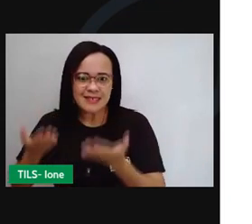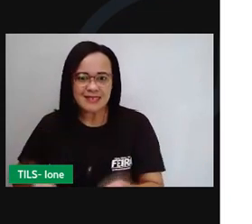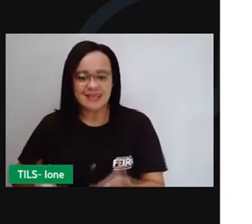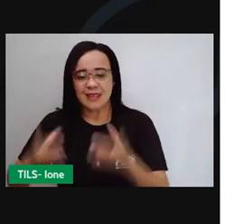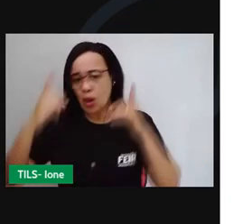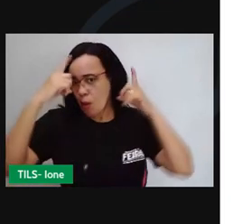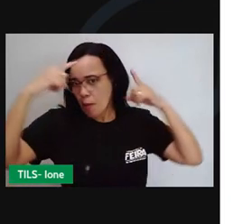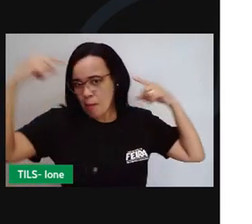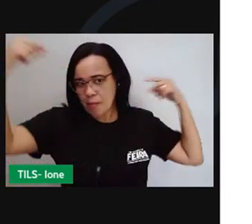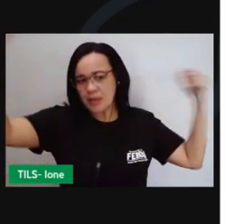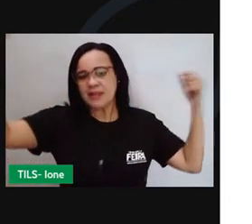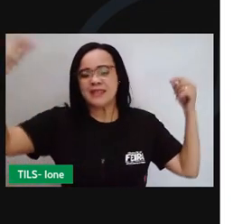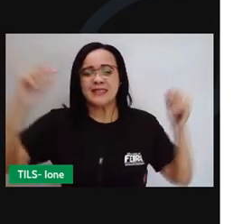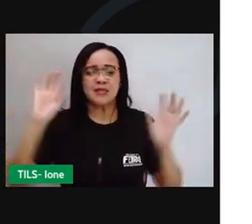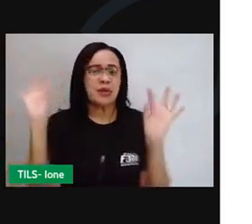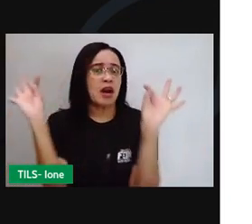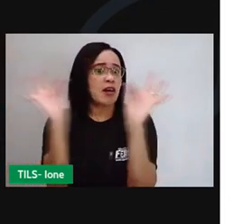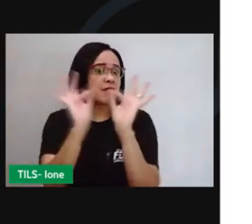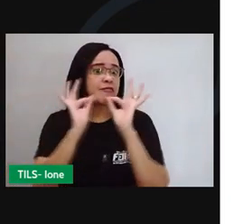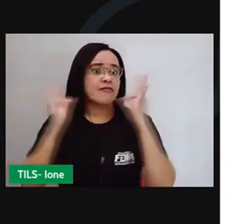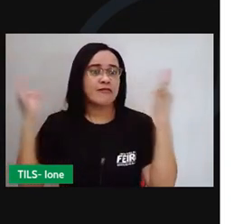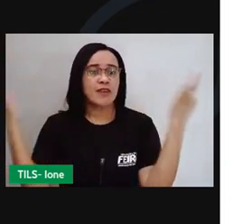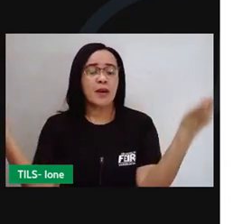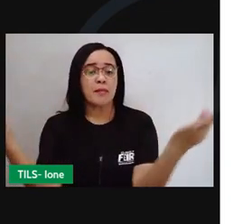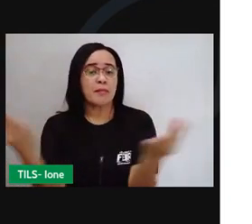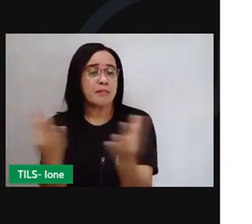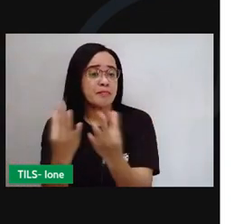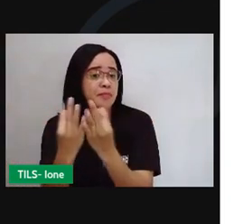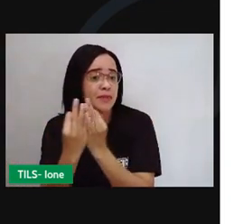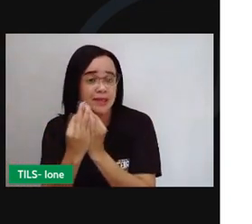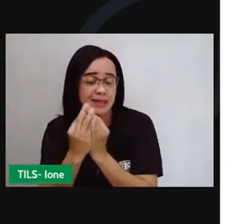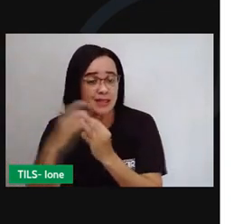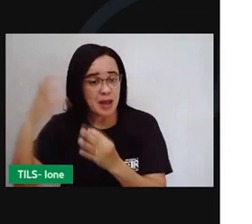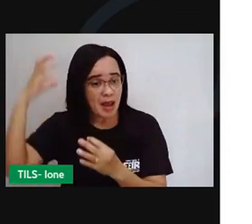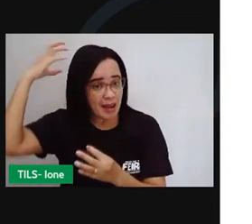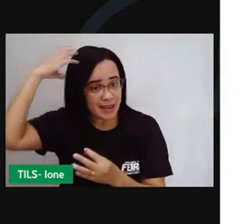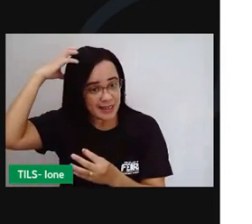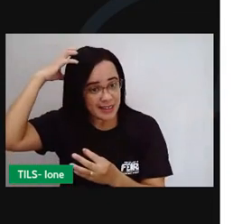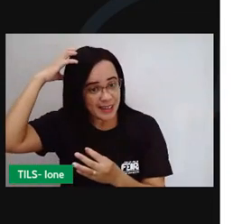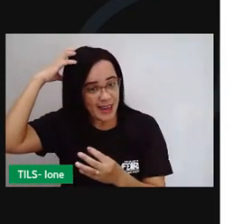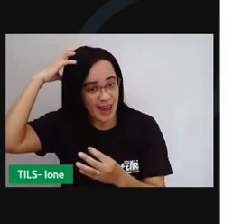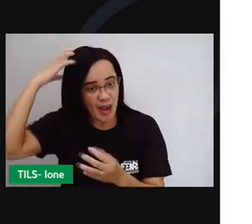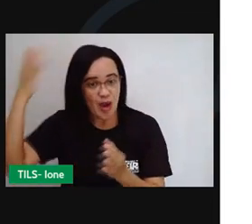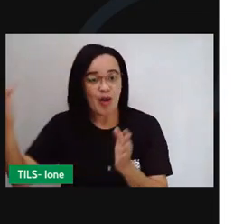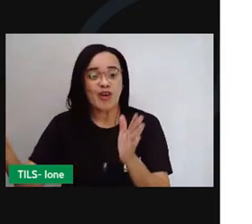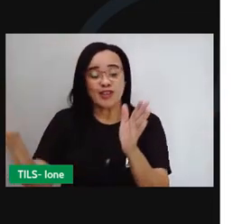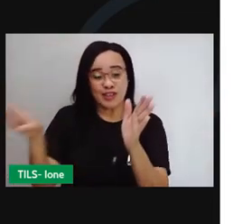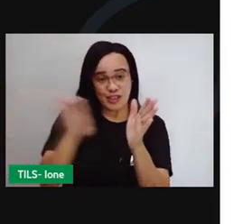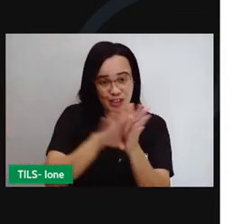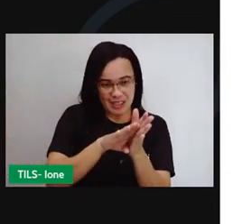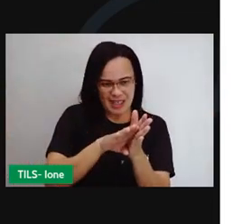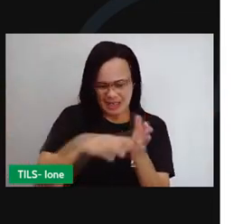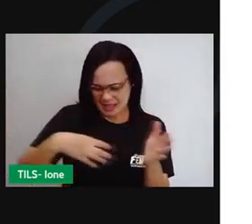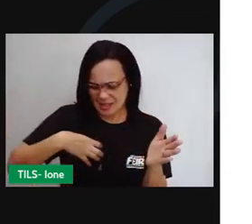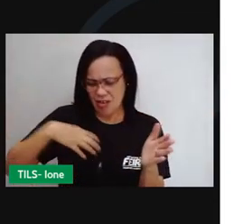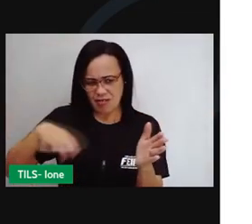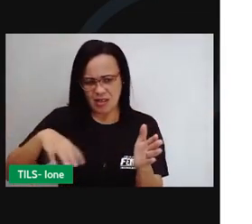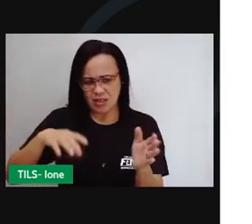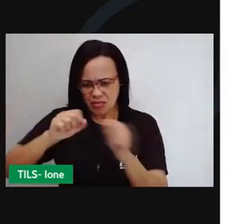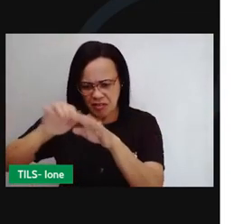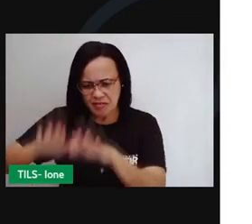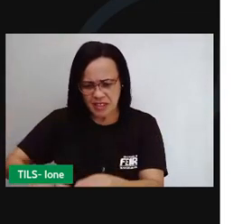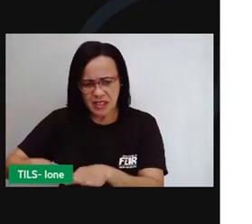mundarel de gente, não sabe? Poxa, mas será que vão ficar em Salvador? Ou quer ser para o Rio? Ah,